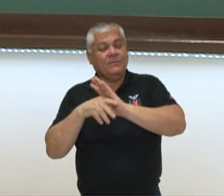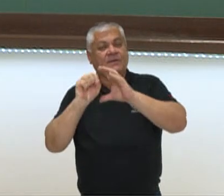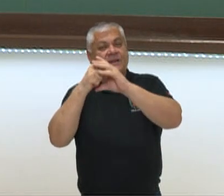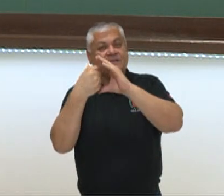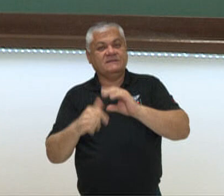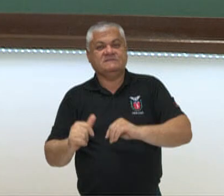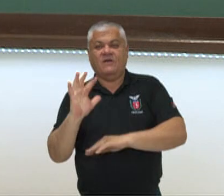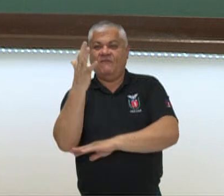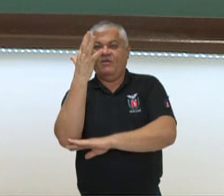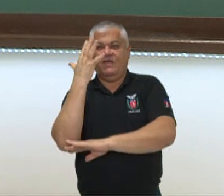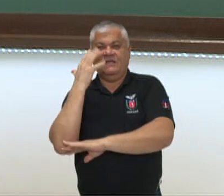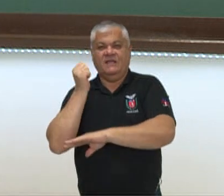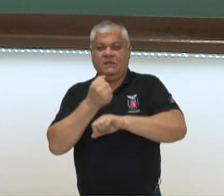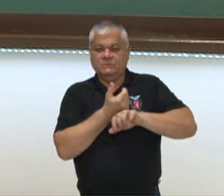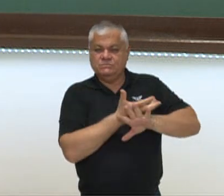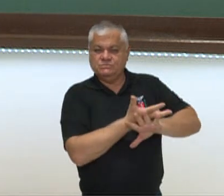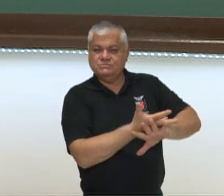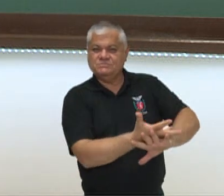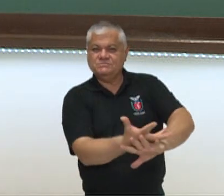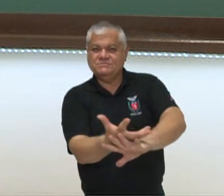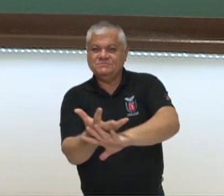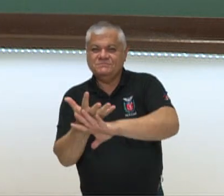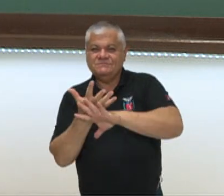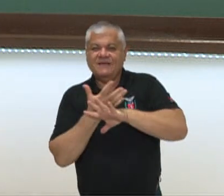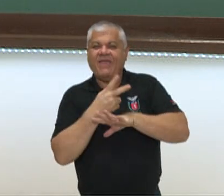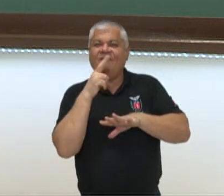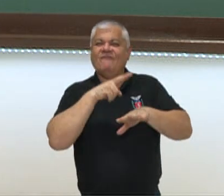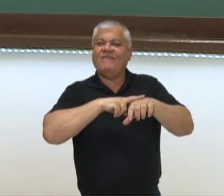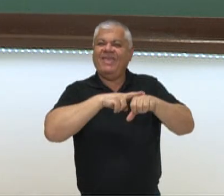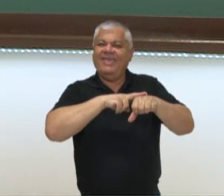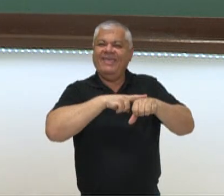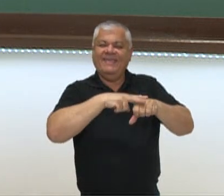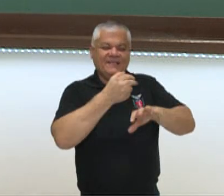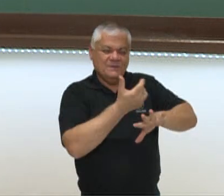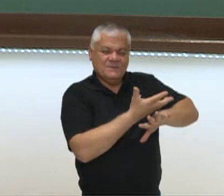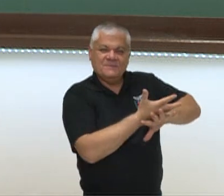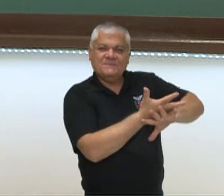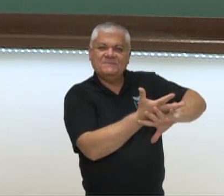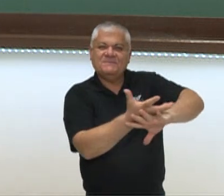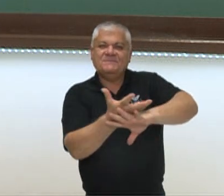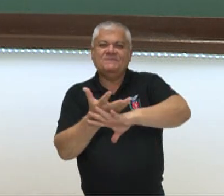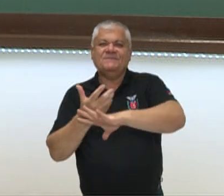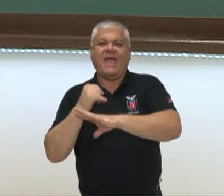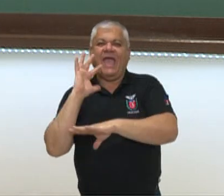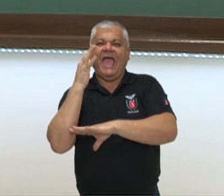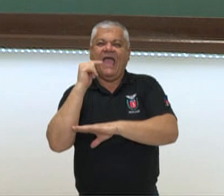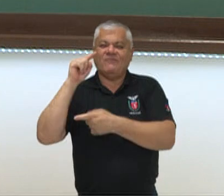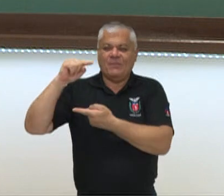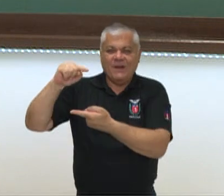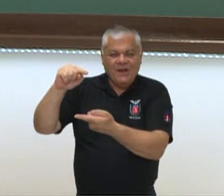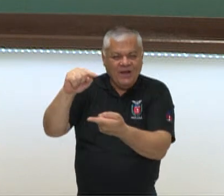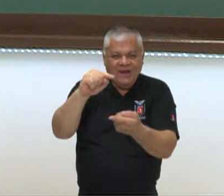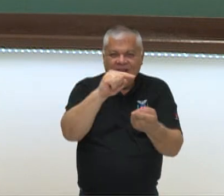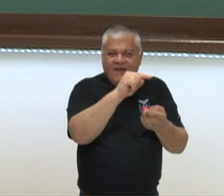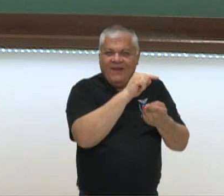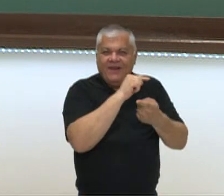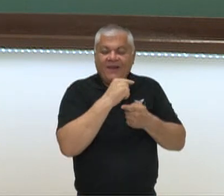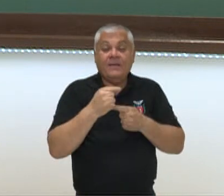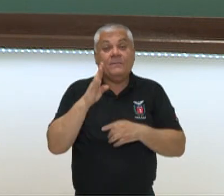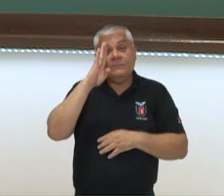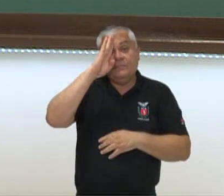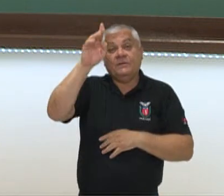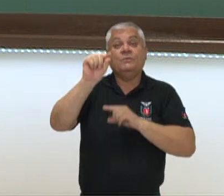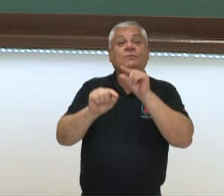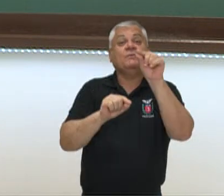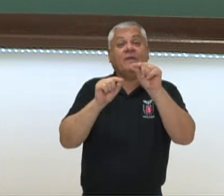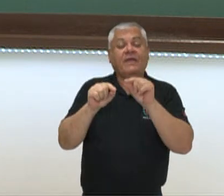vegetação rasteira de pequeno porte, principalmente gramíneas e arbustos. E a sua utilização principal se